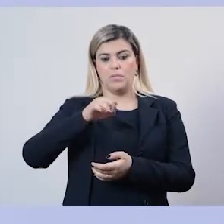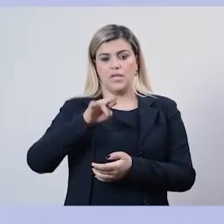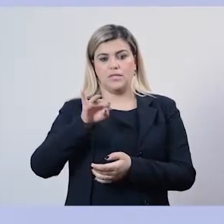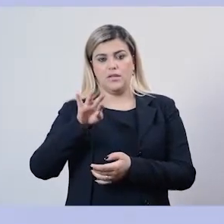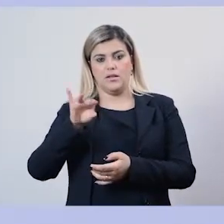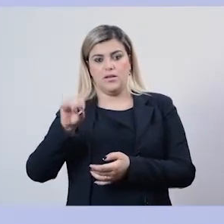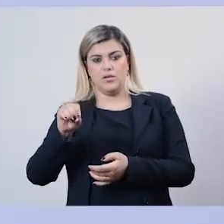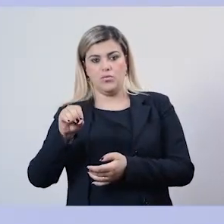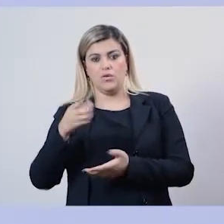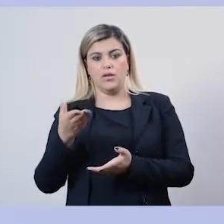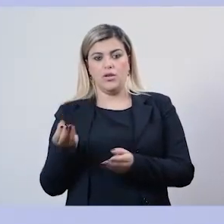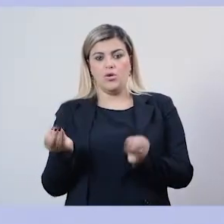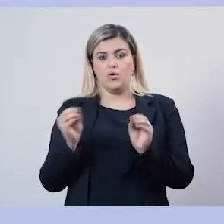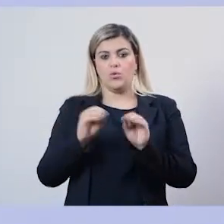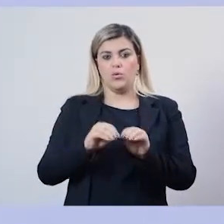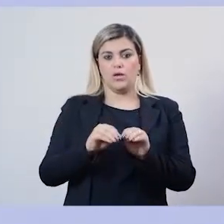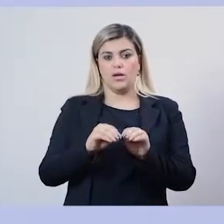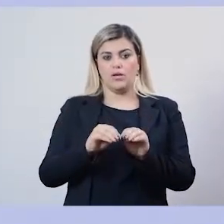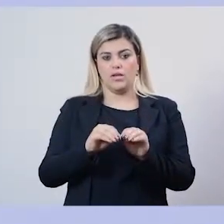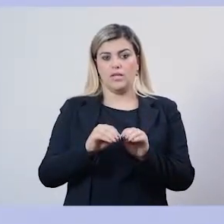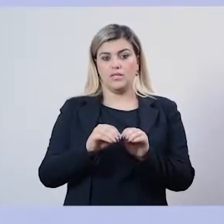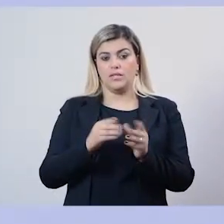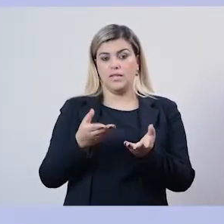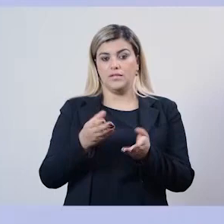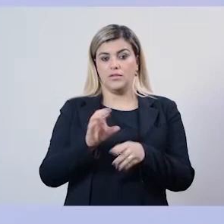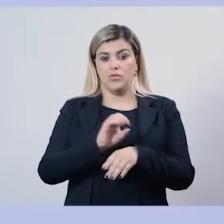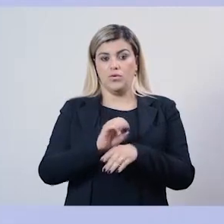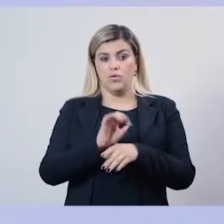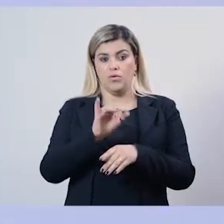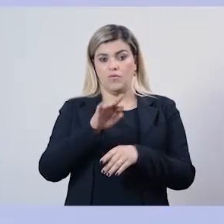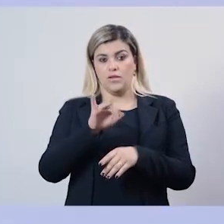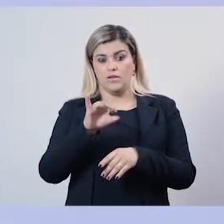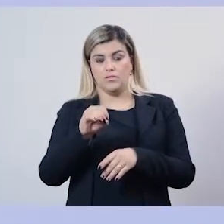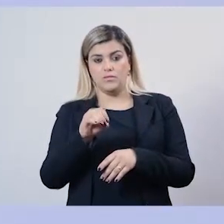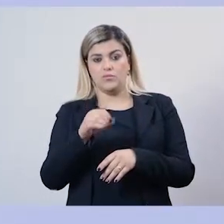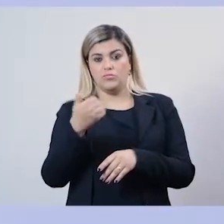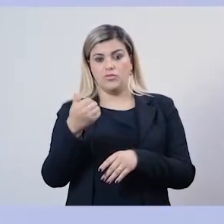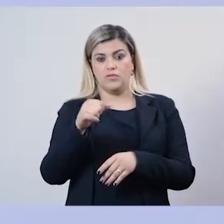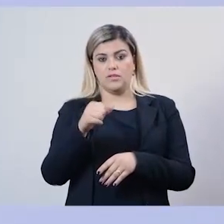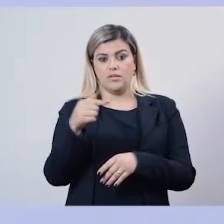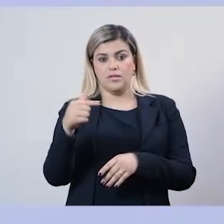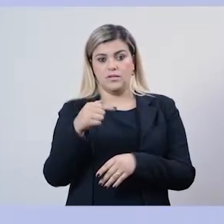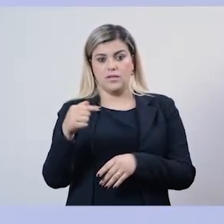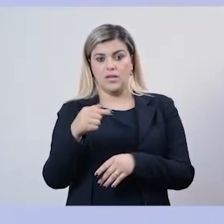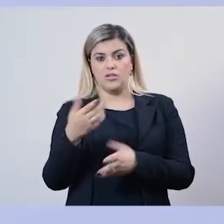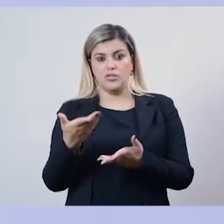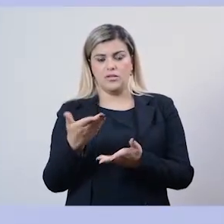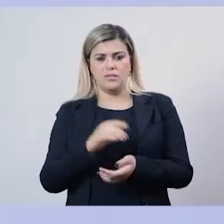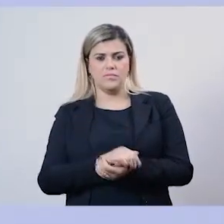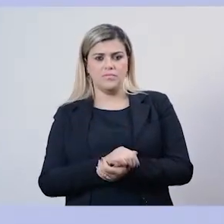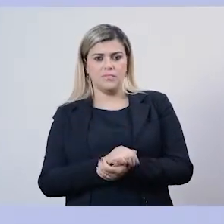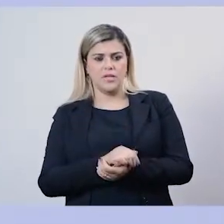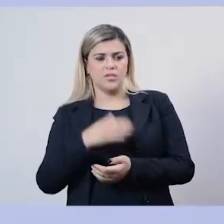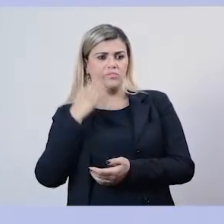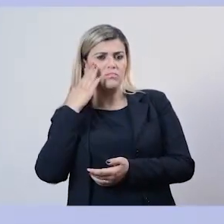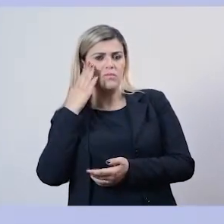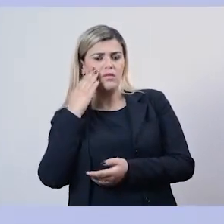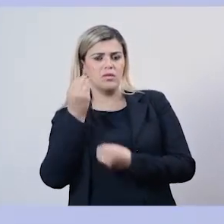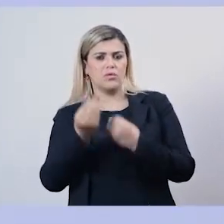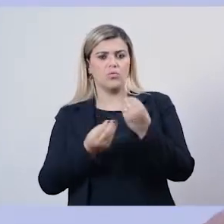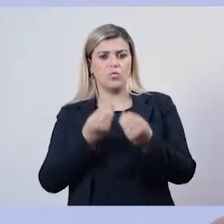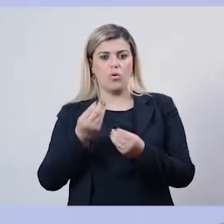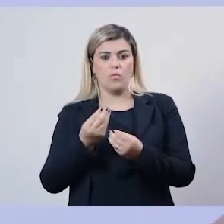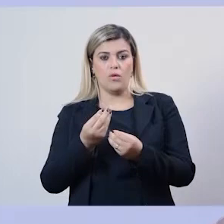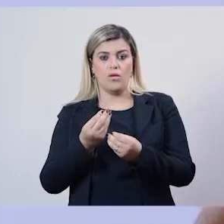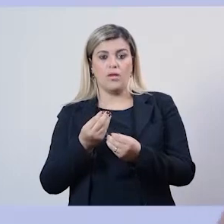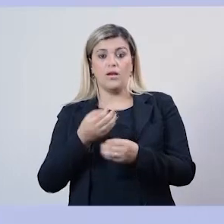Leonel Miranda, naquele ofício de 67, ele foi perdedora internamente. Acabou prevalecendo a opinião